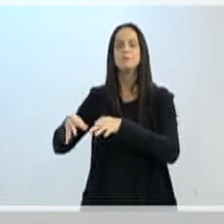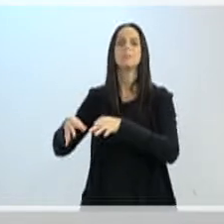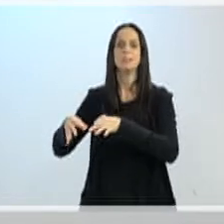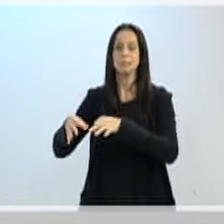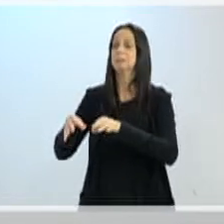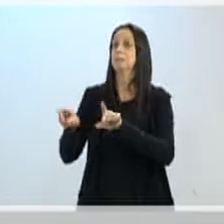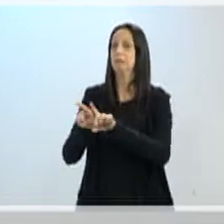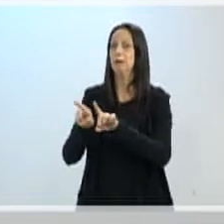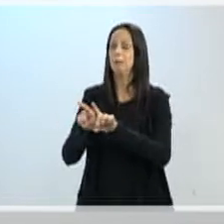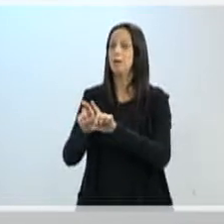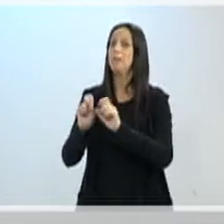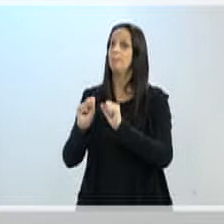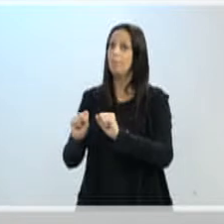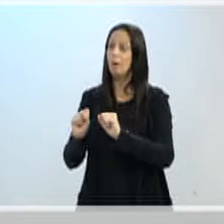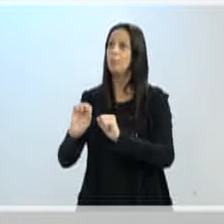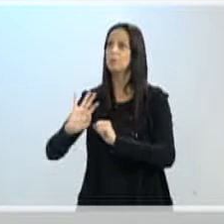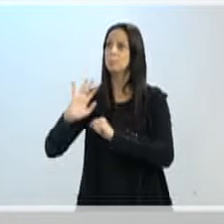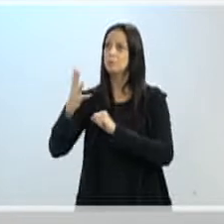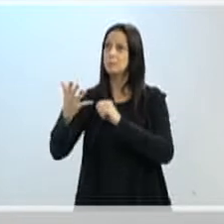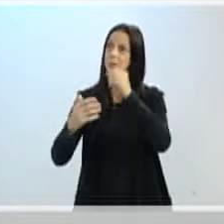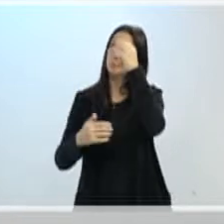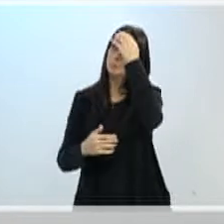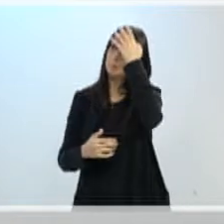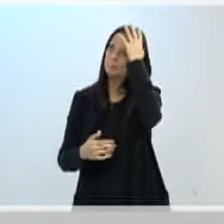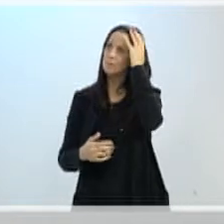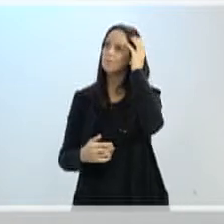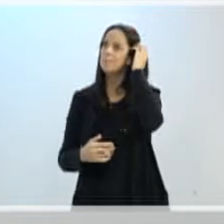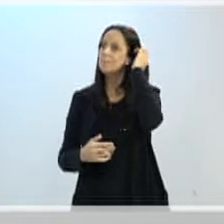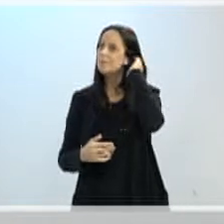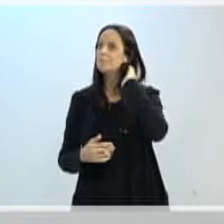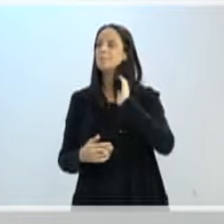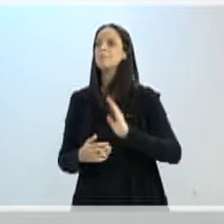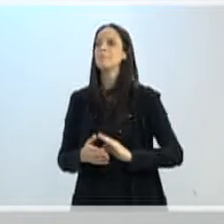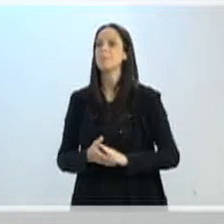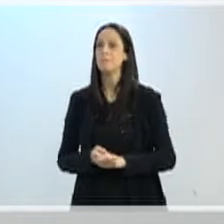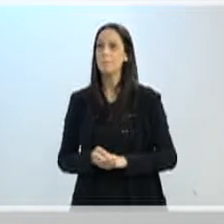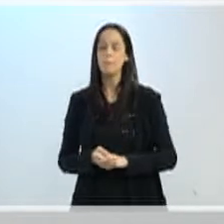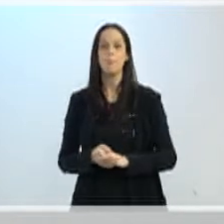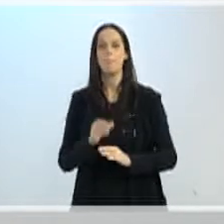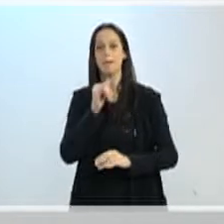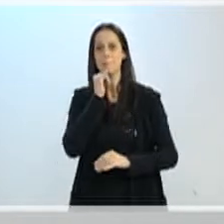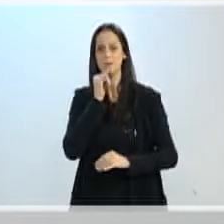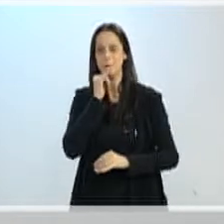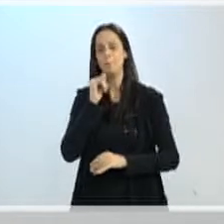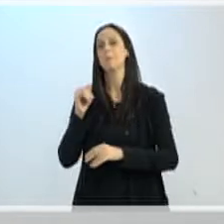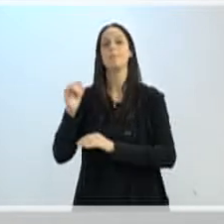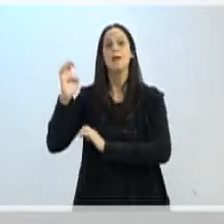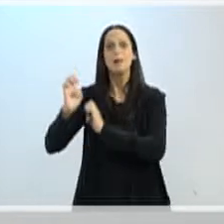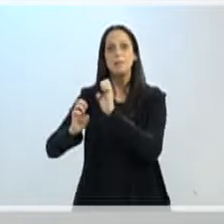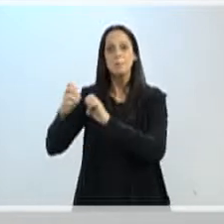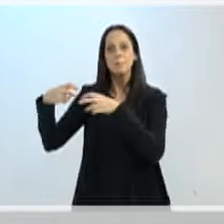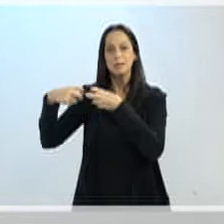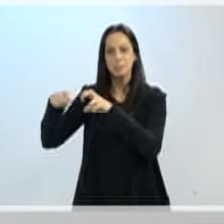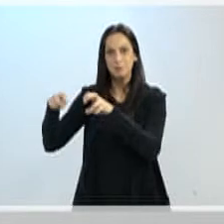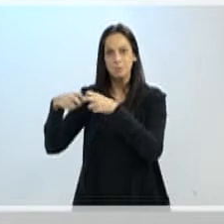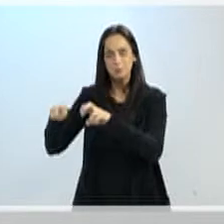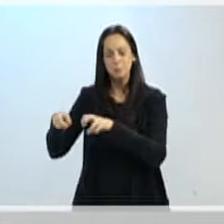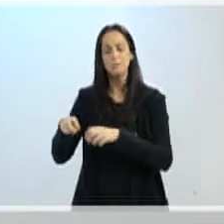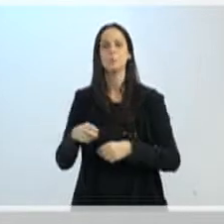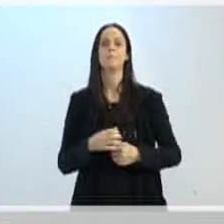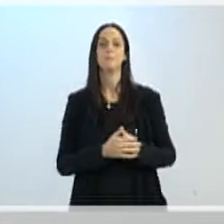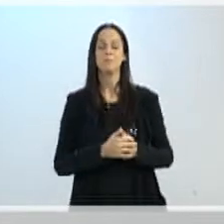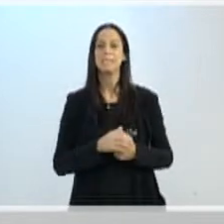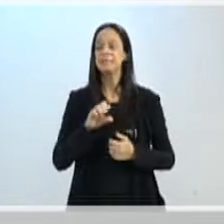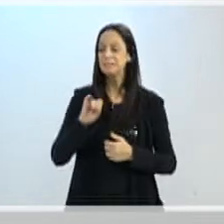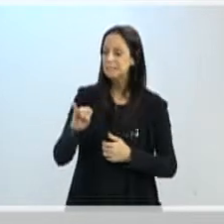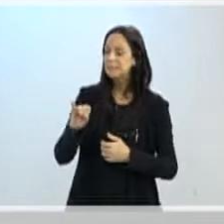complementar. As partes, no caso, a BluMobile ou a Prefeitura, não se conformando com a decisão que foi